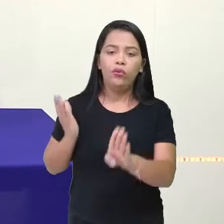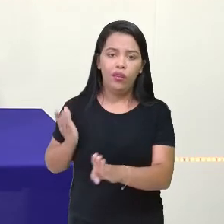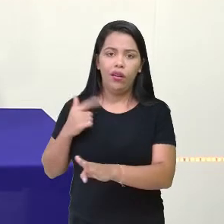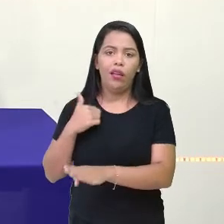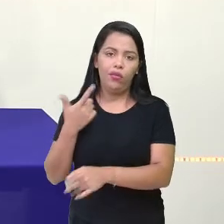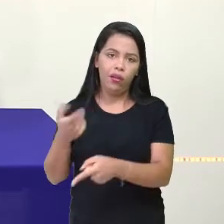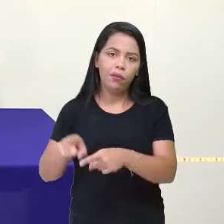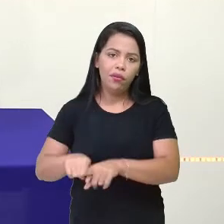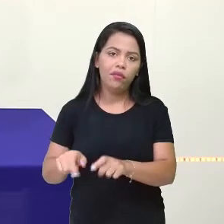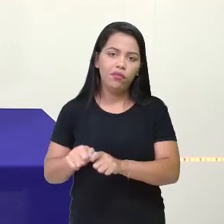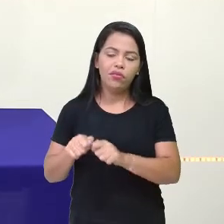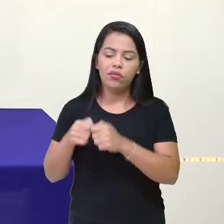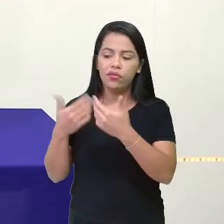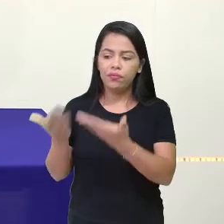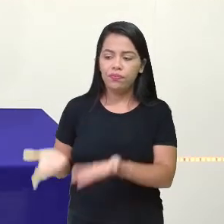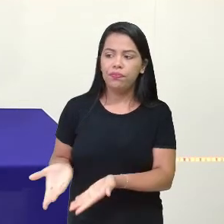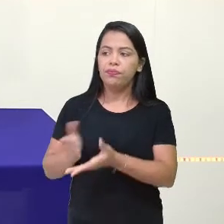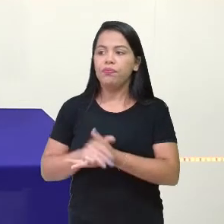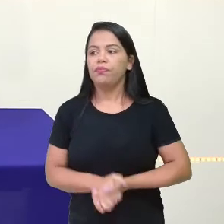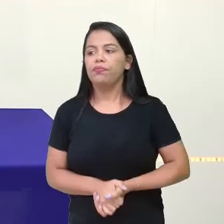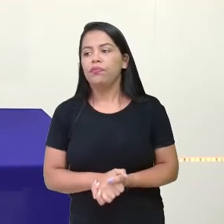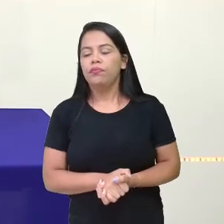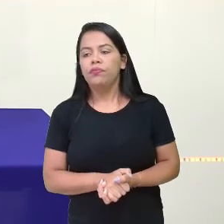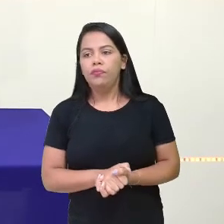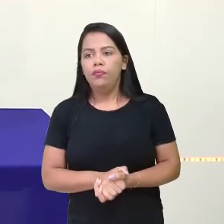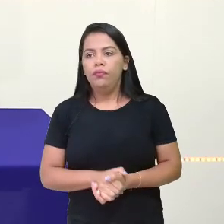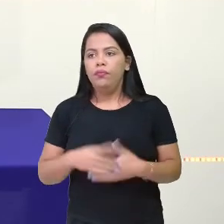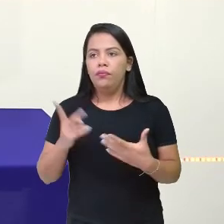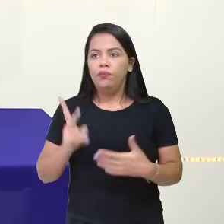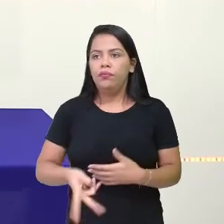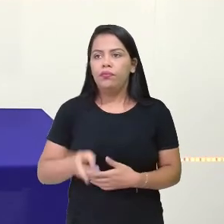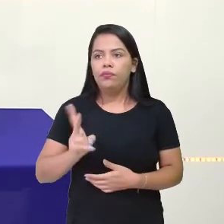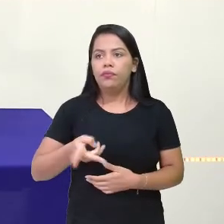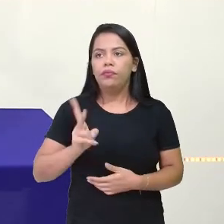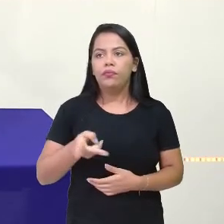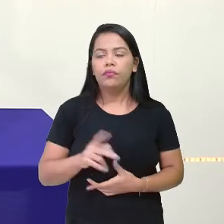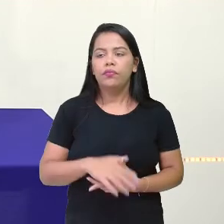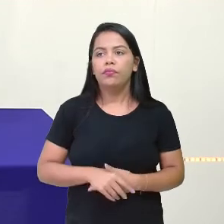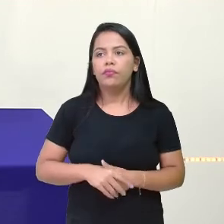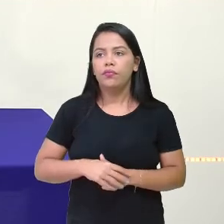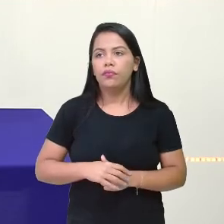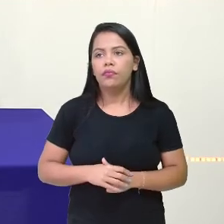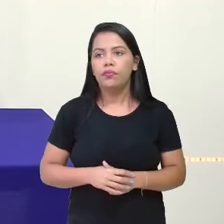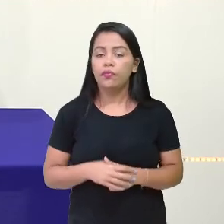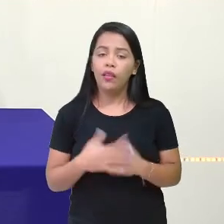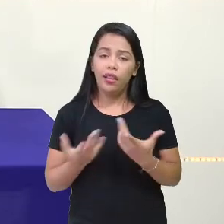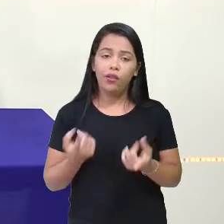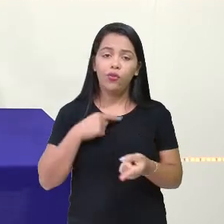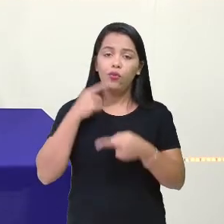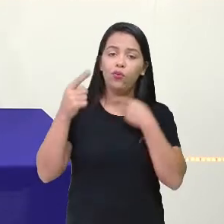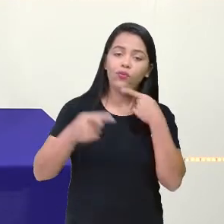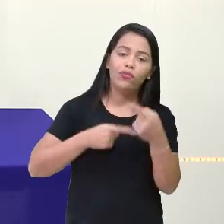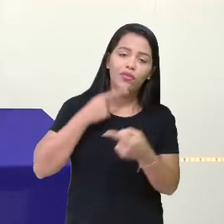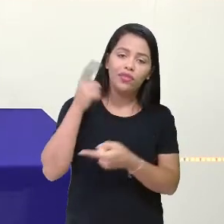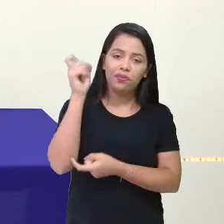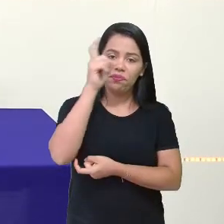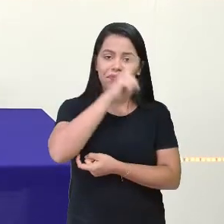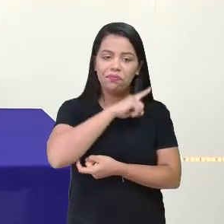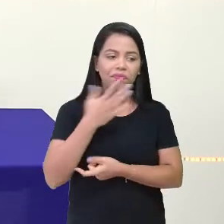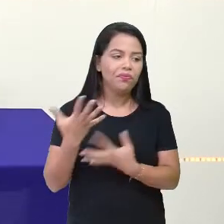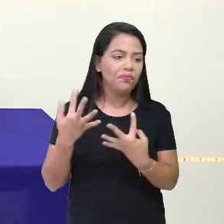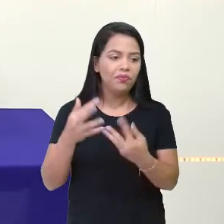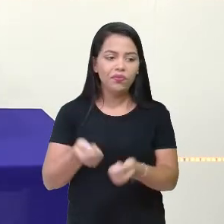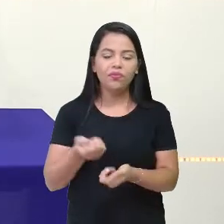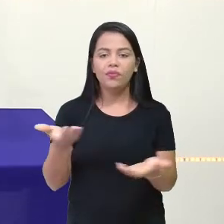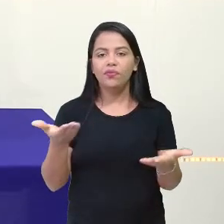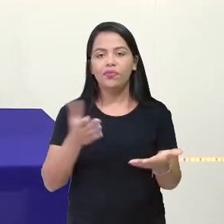enxergar no mapa, tá? Aí, continuando aqui, ó. E aí? Essa é uma dúvida cruel que ataca muita gente, né,